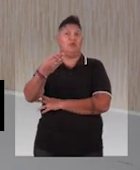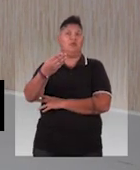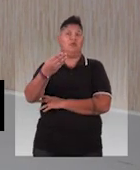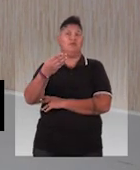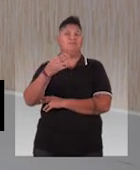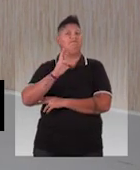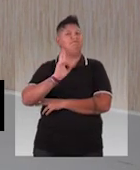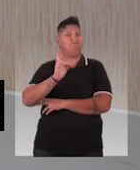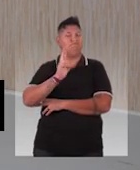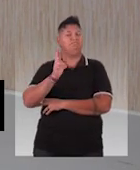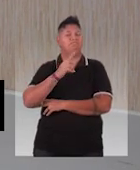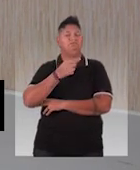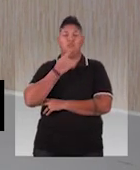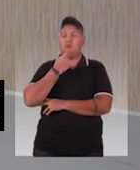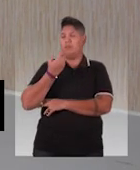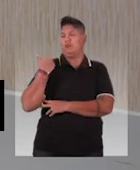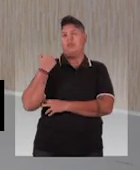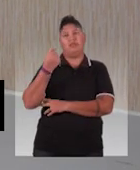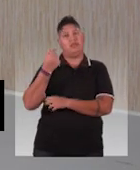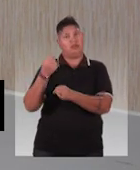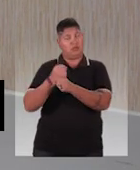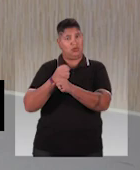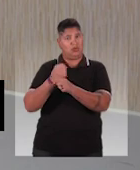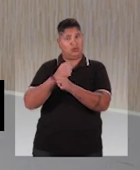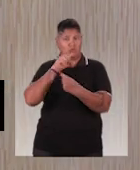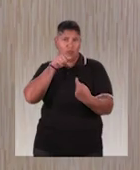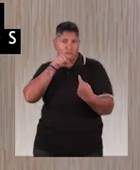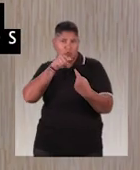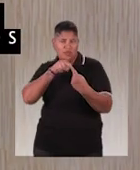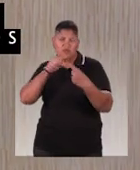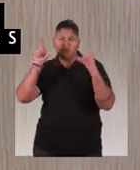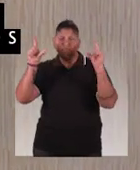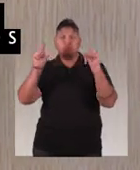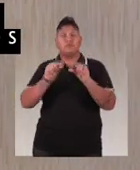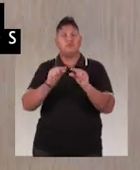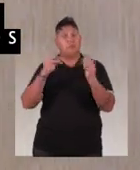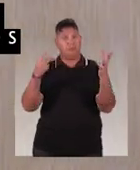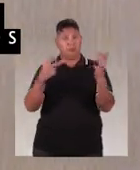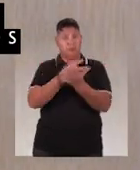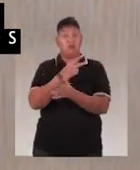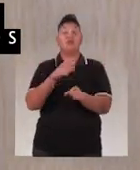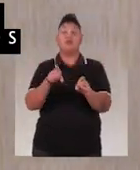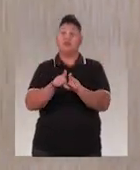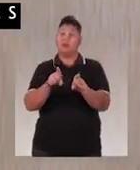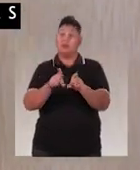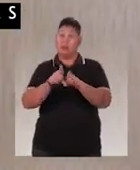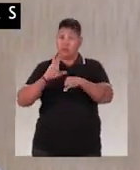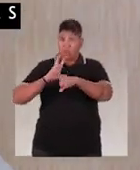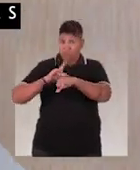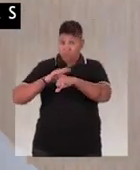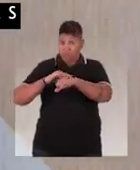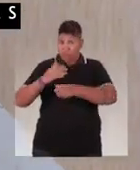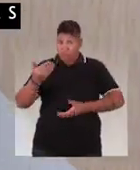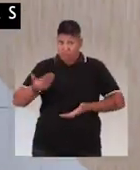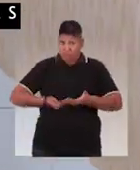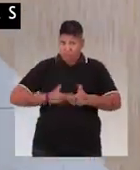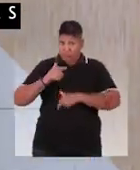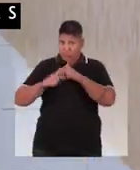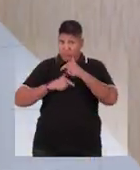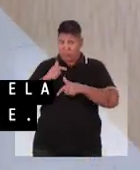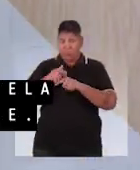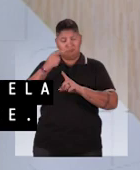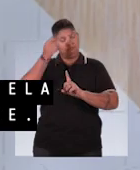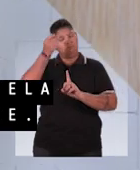bilhões nos últimos sete anos. Com o objetivo de reduzir esses casos e também as doenças